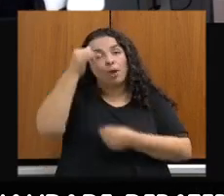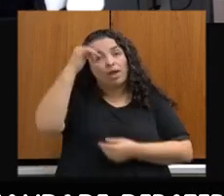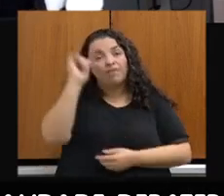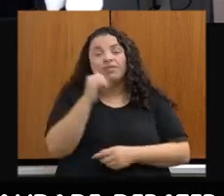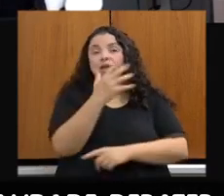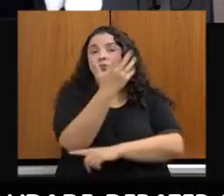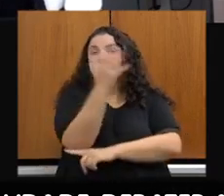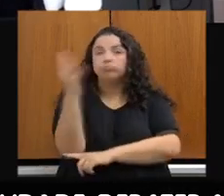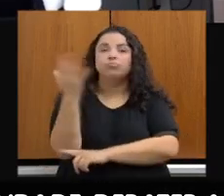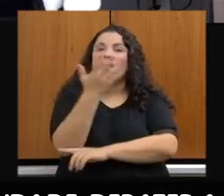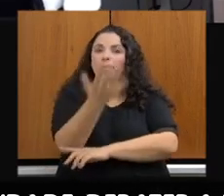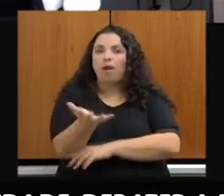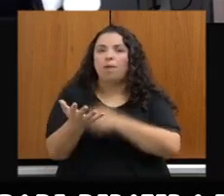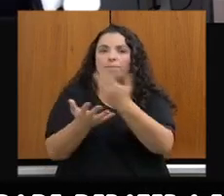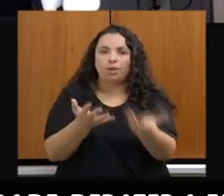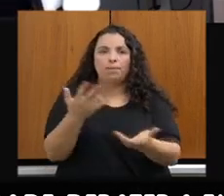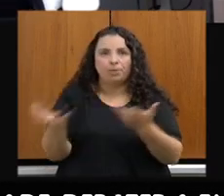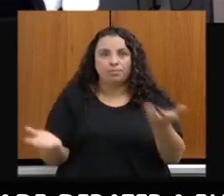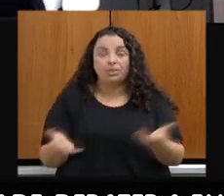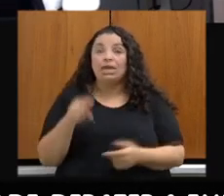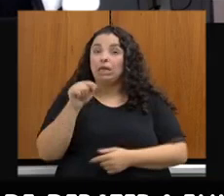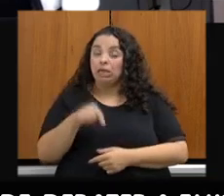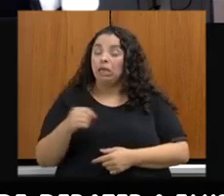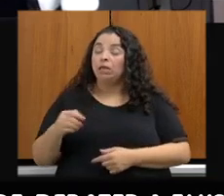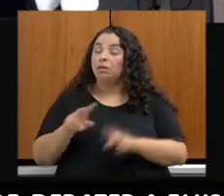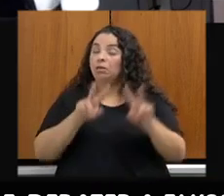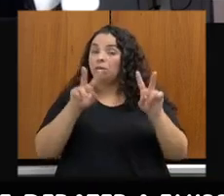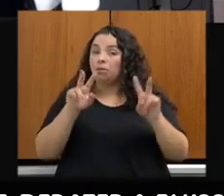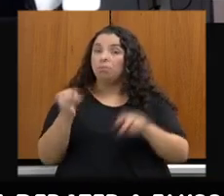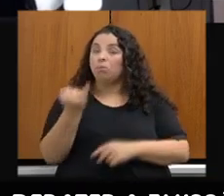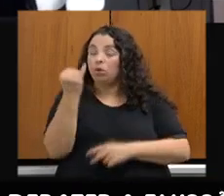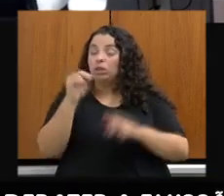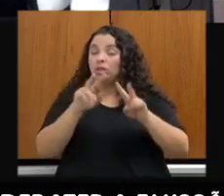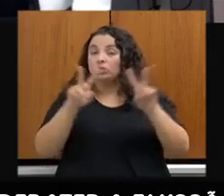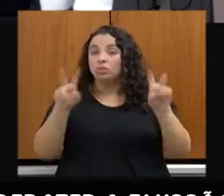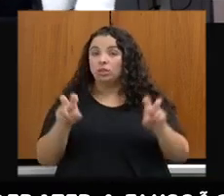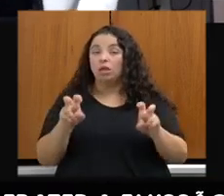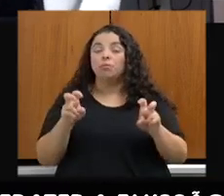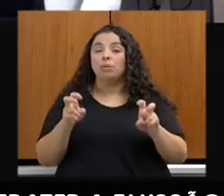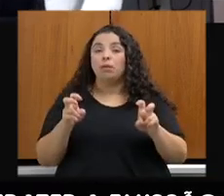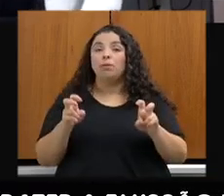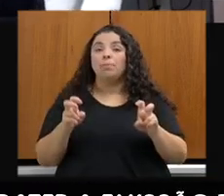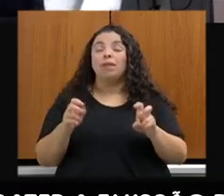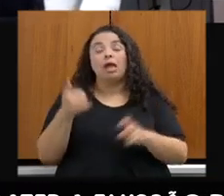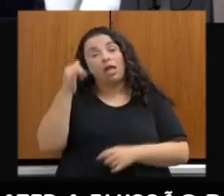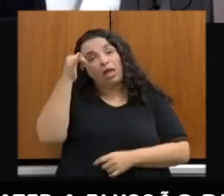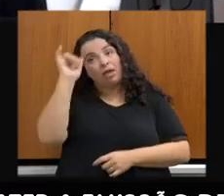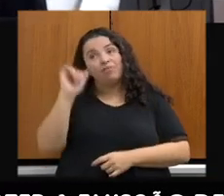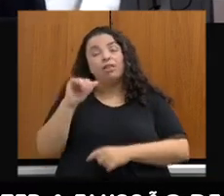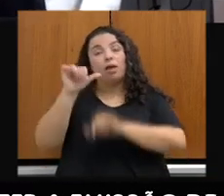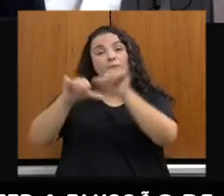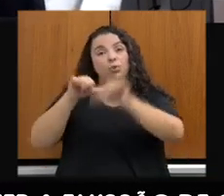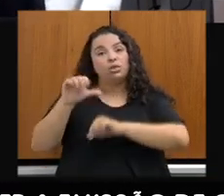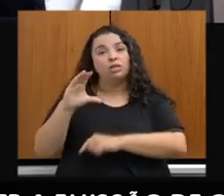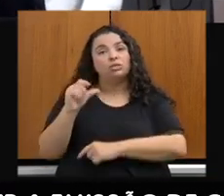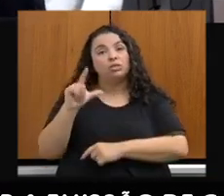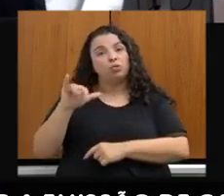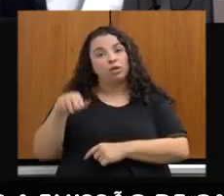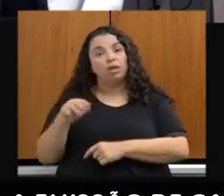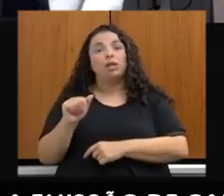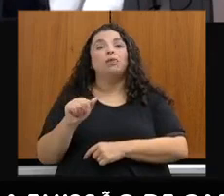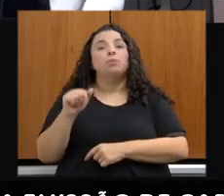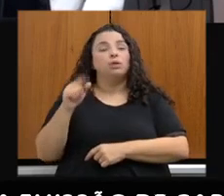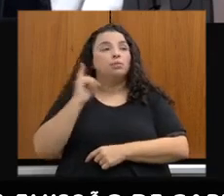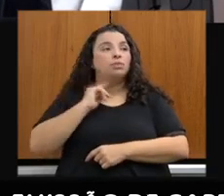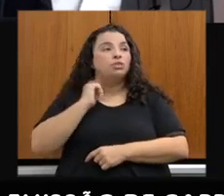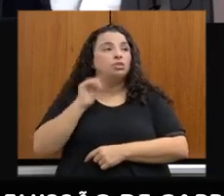observar, o desmatamento é um tema importante no combate à mudança do clima em todo o estado de Minas Gerais. Por favor.